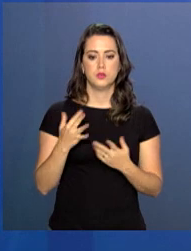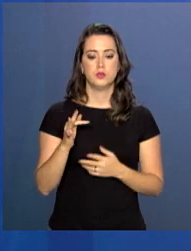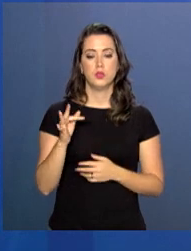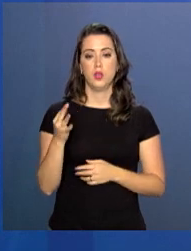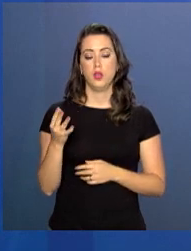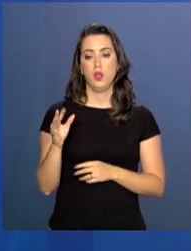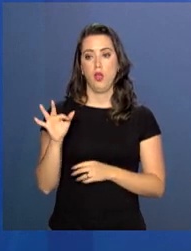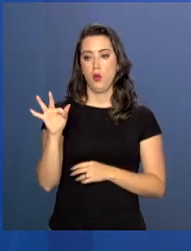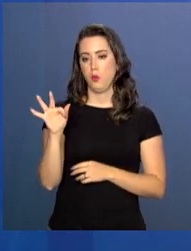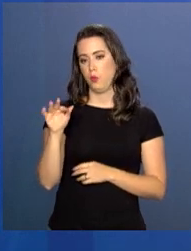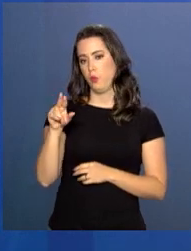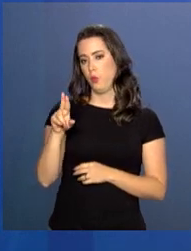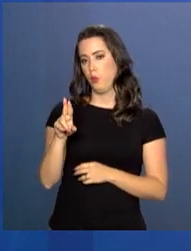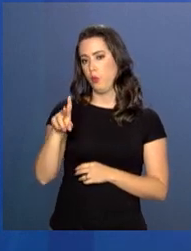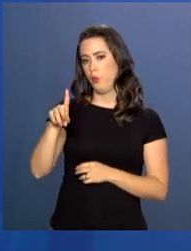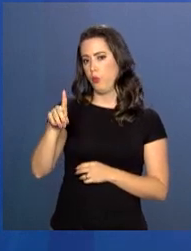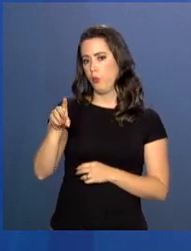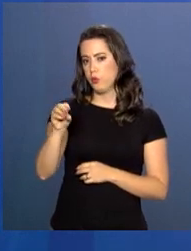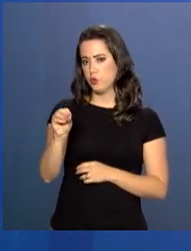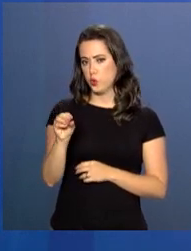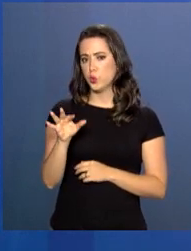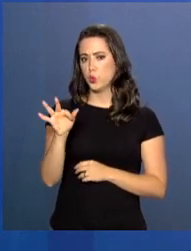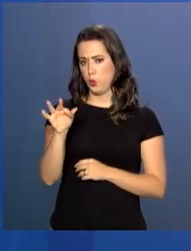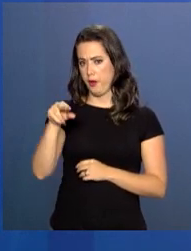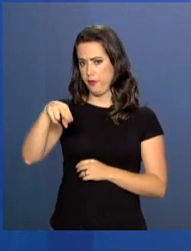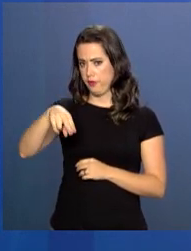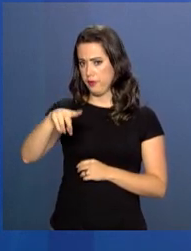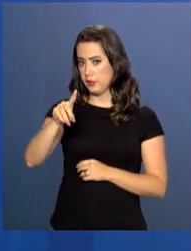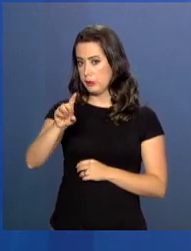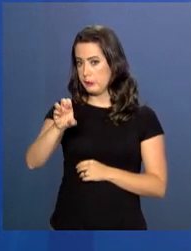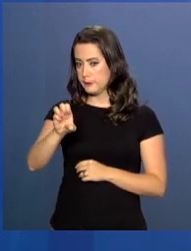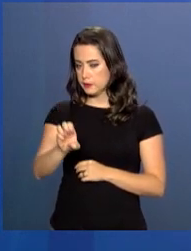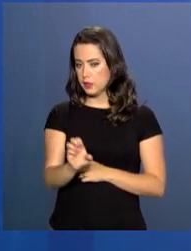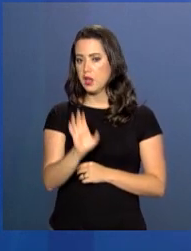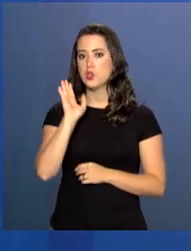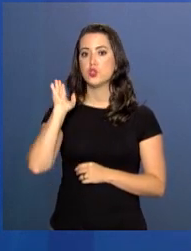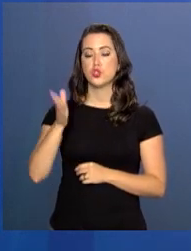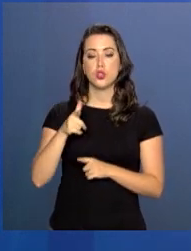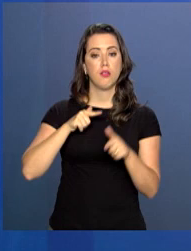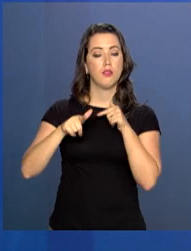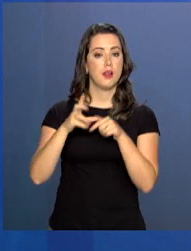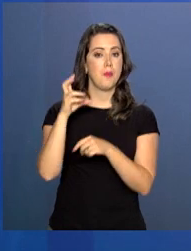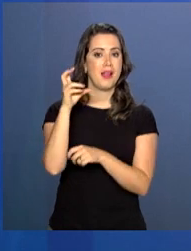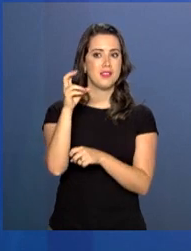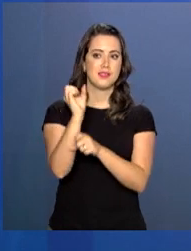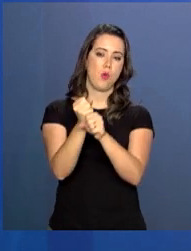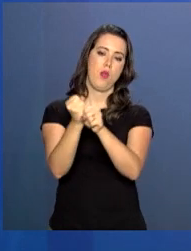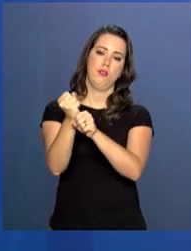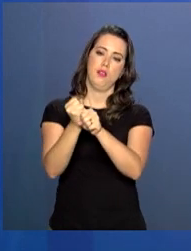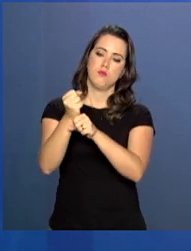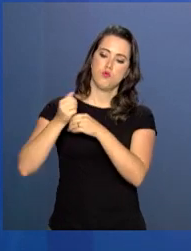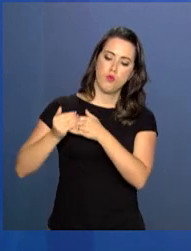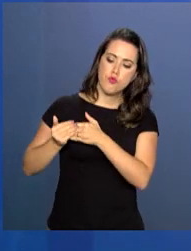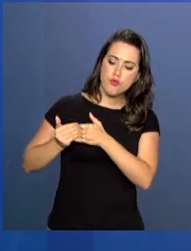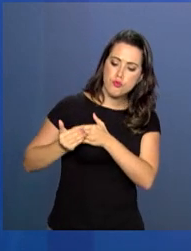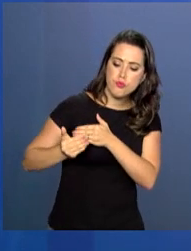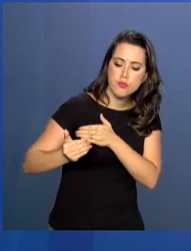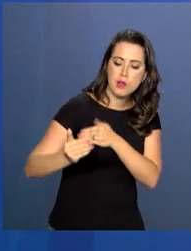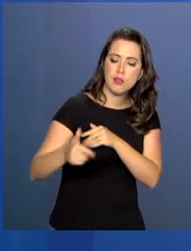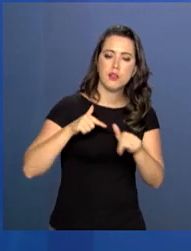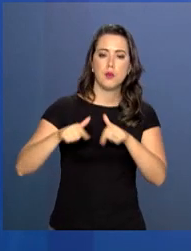o Fundo Silvio Pinheiro tem desempenhado há cinco décadas um papel-chave da